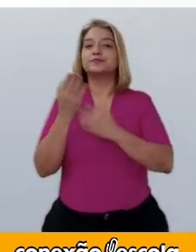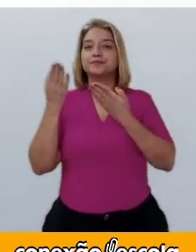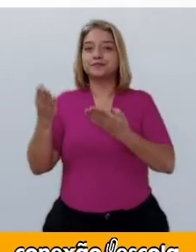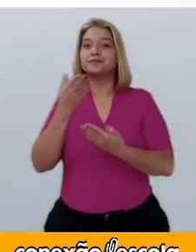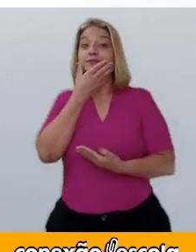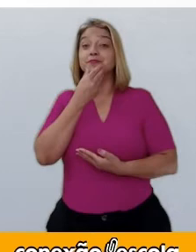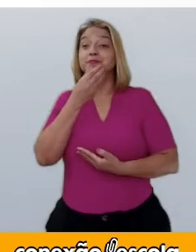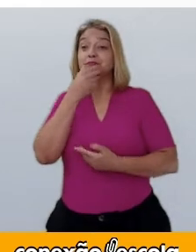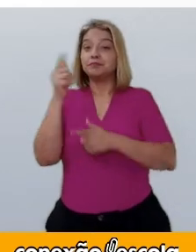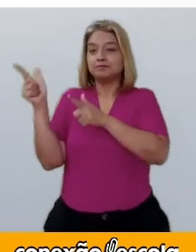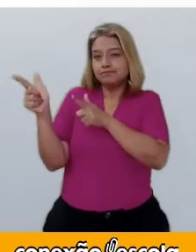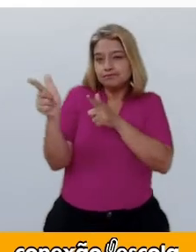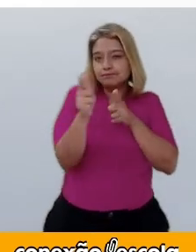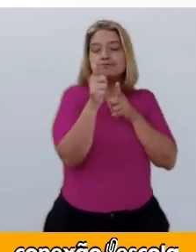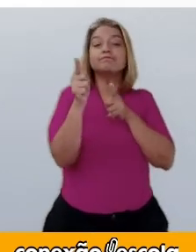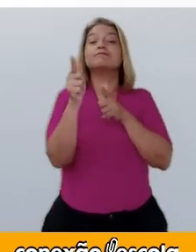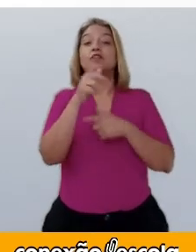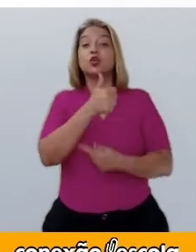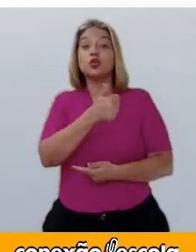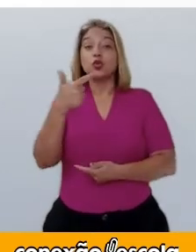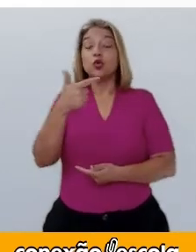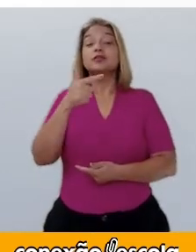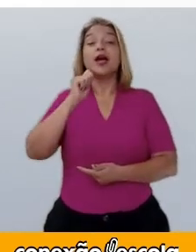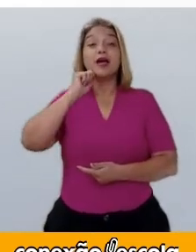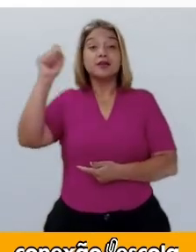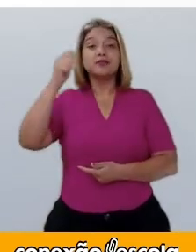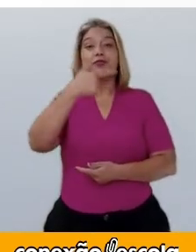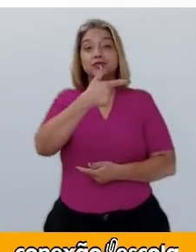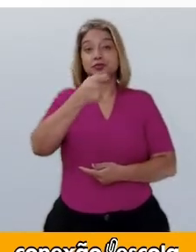12 de abril de 2021.